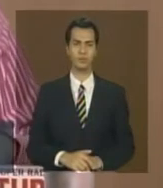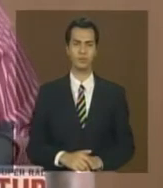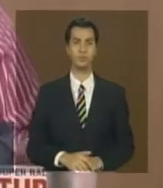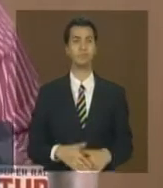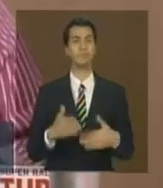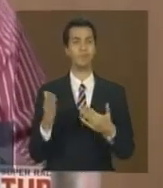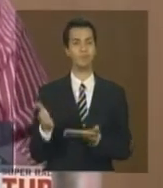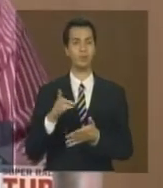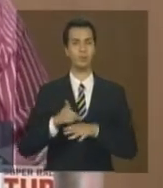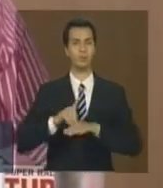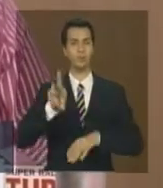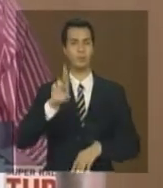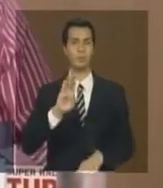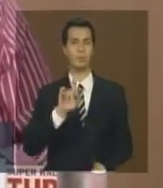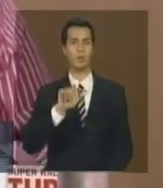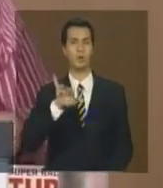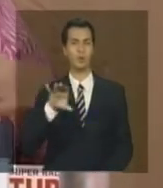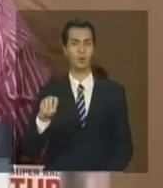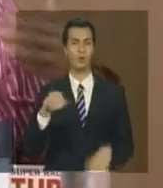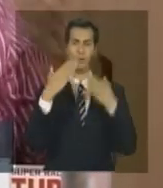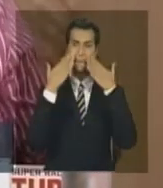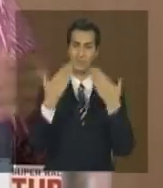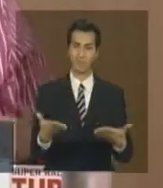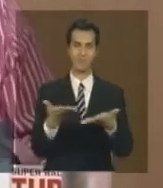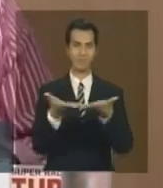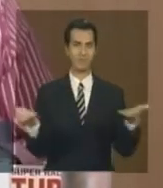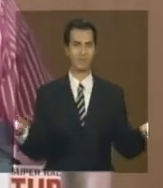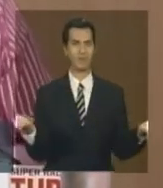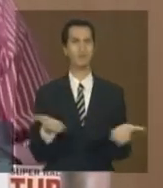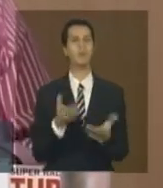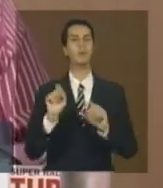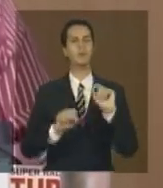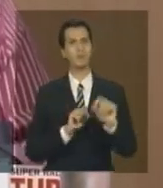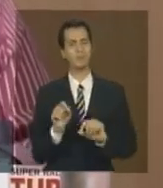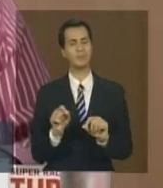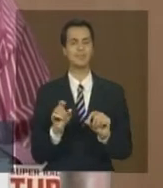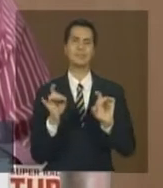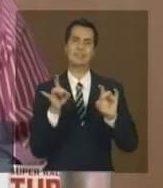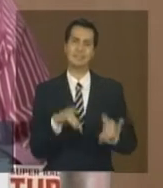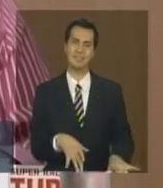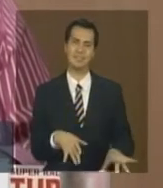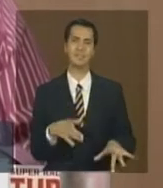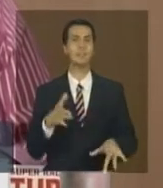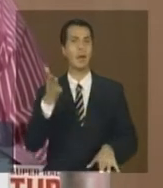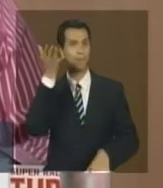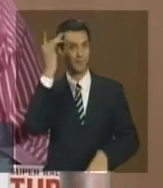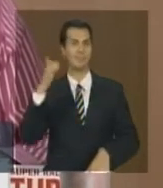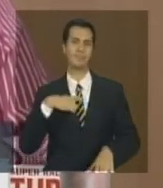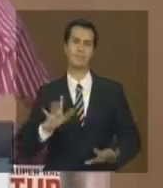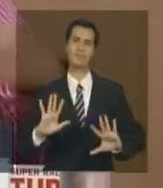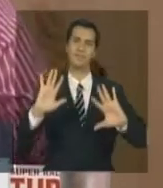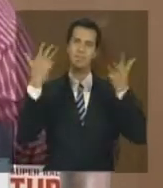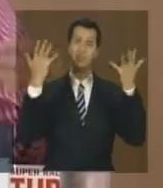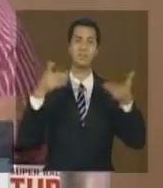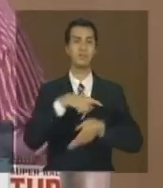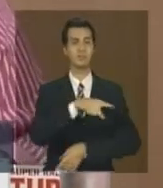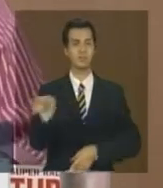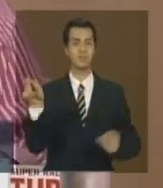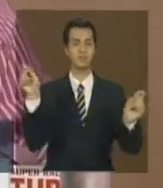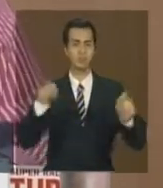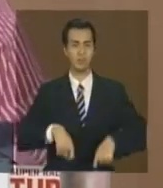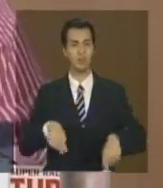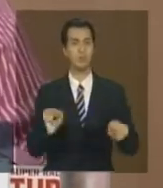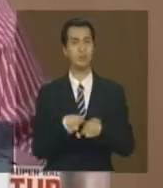despedida do Dr. Braulio, que tem festas até amanhã, se o Conselho for informada, e aí vocês depois podem